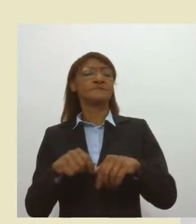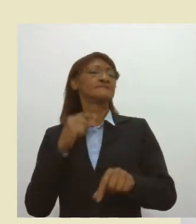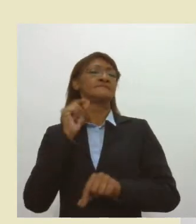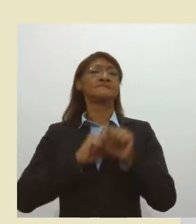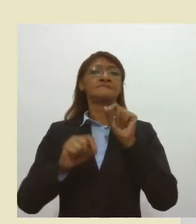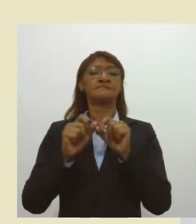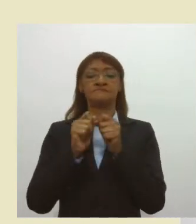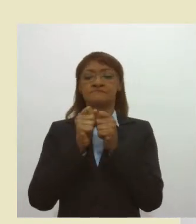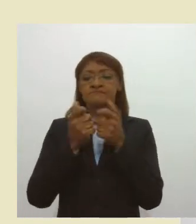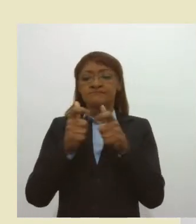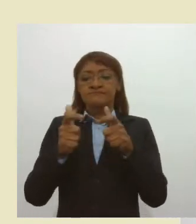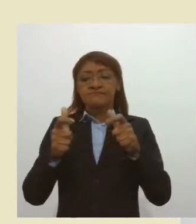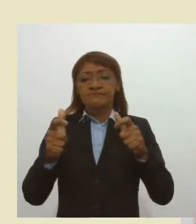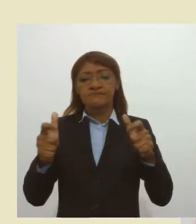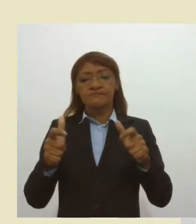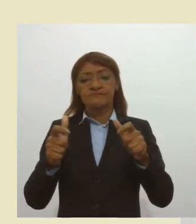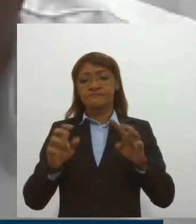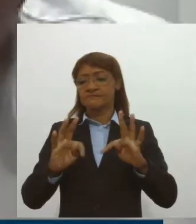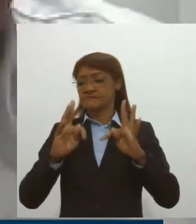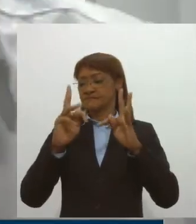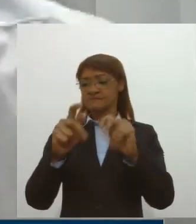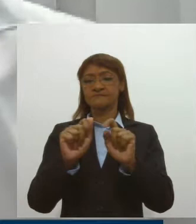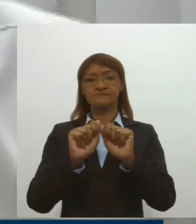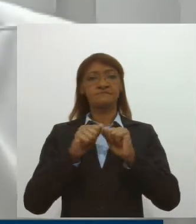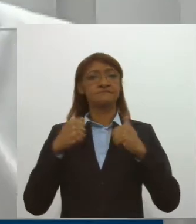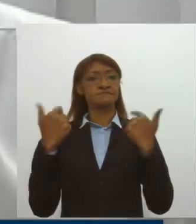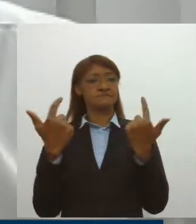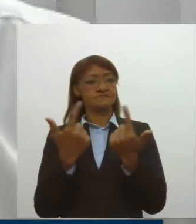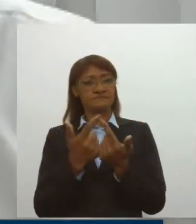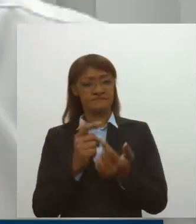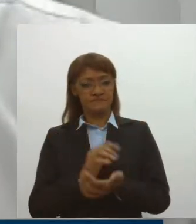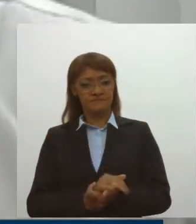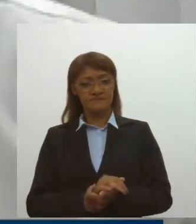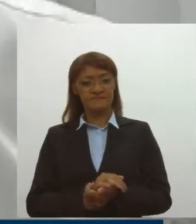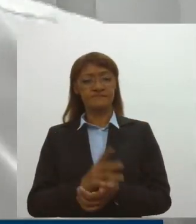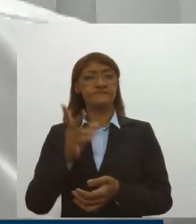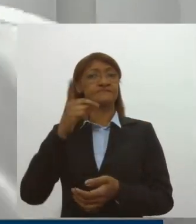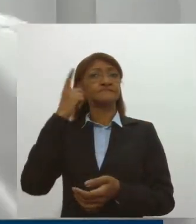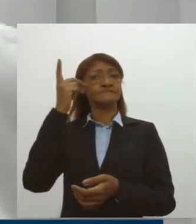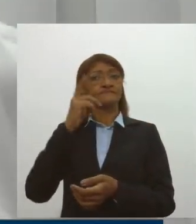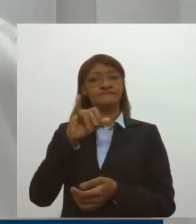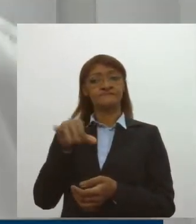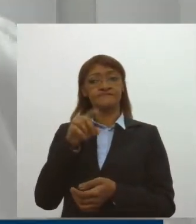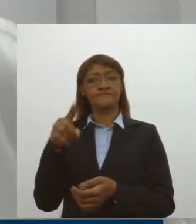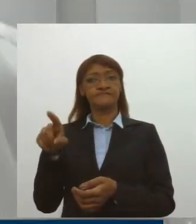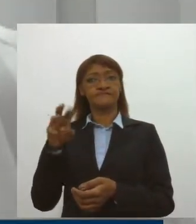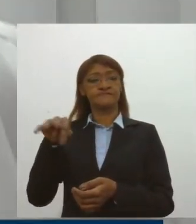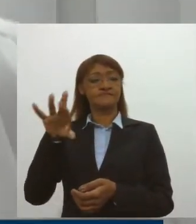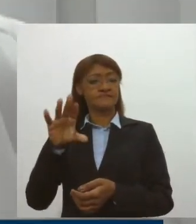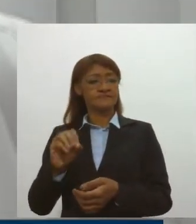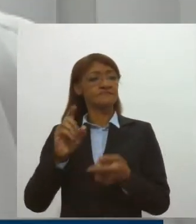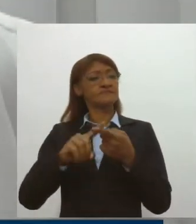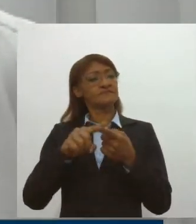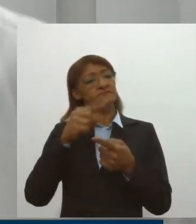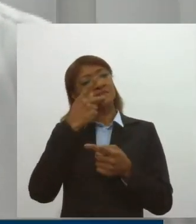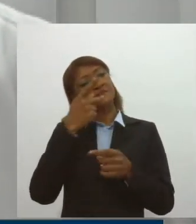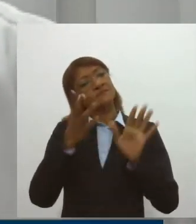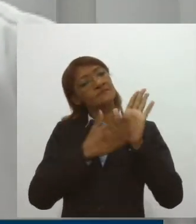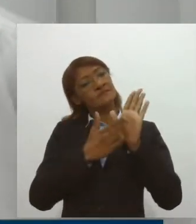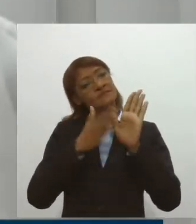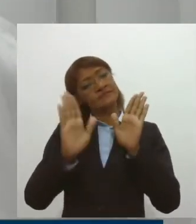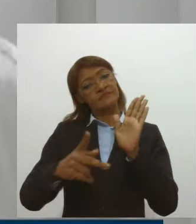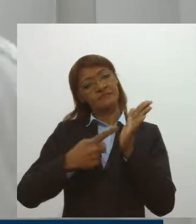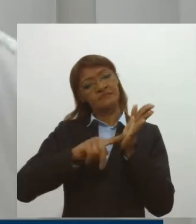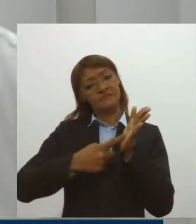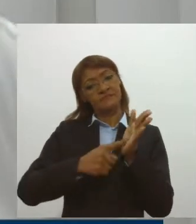espaço nas casas legislativas. O deputado João Marcelo, do PTC, relatou que também recebeu a proposta do Sintese